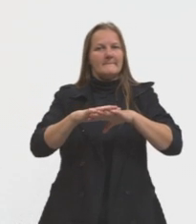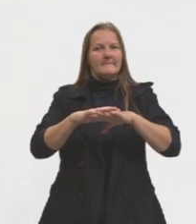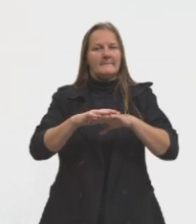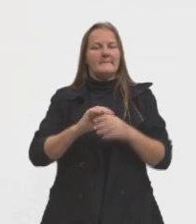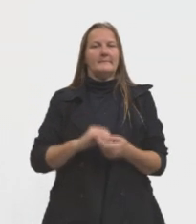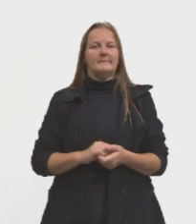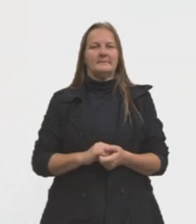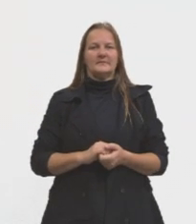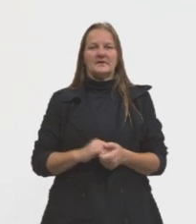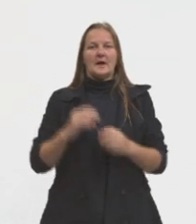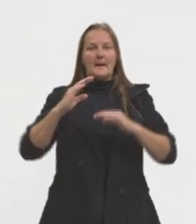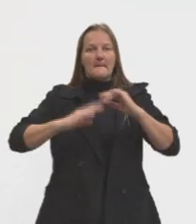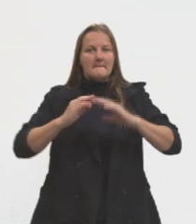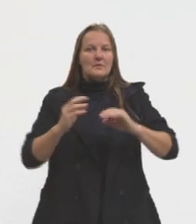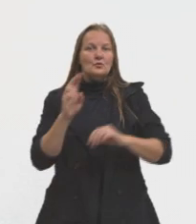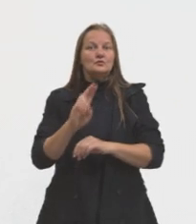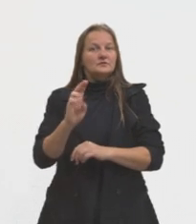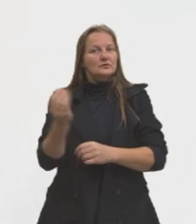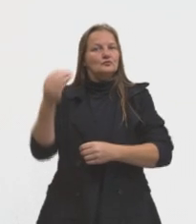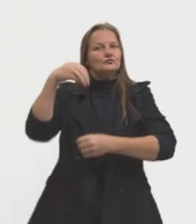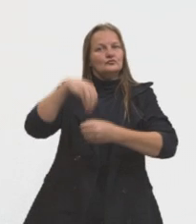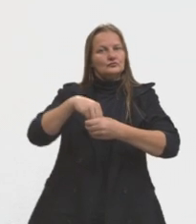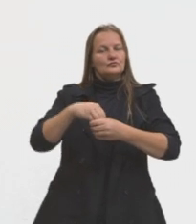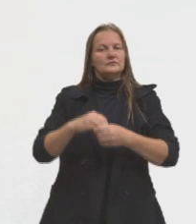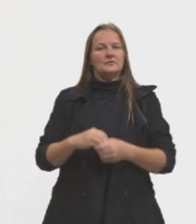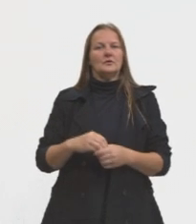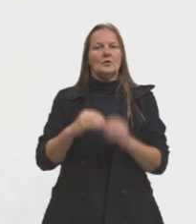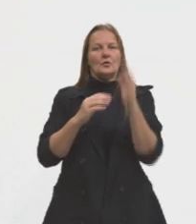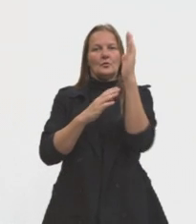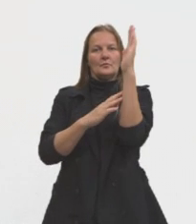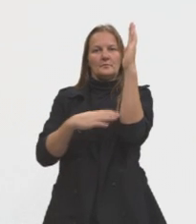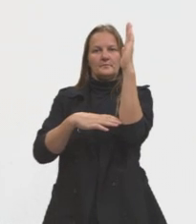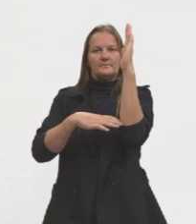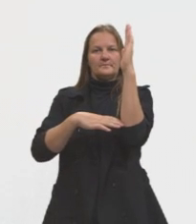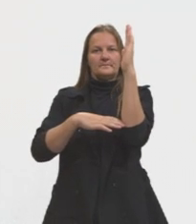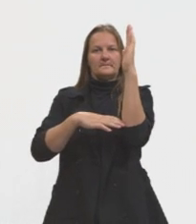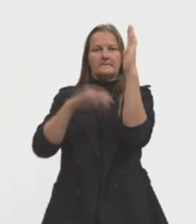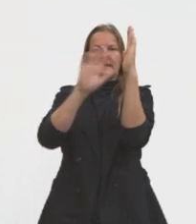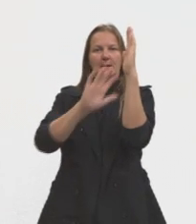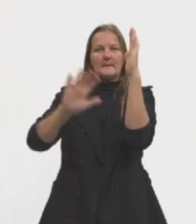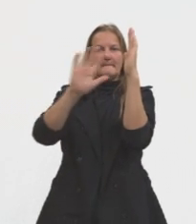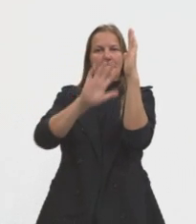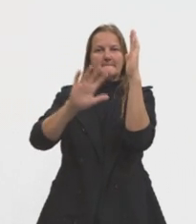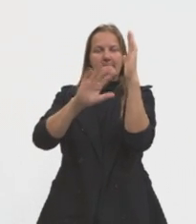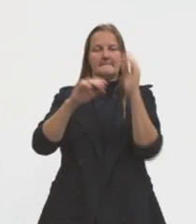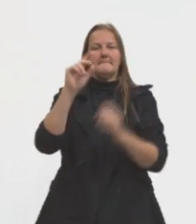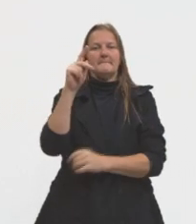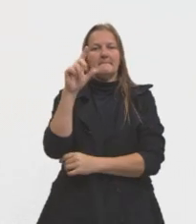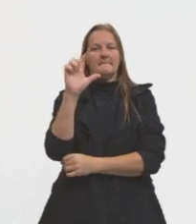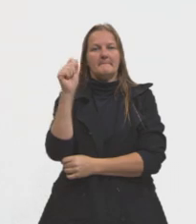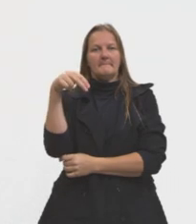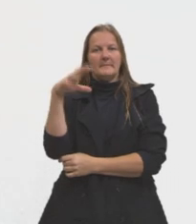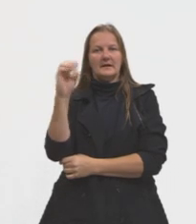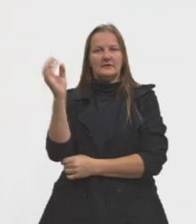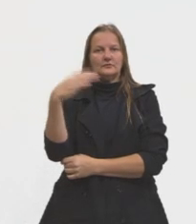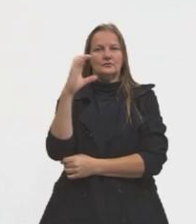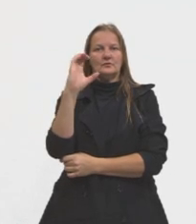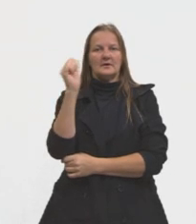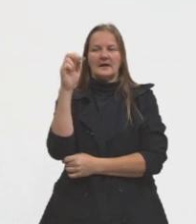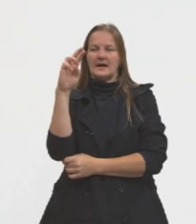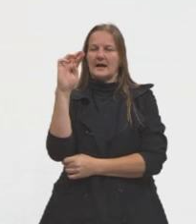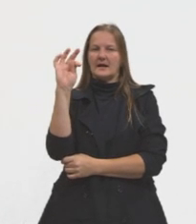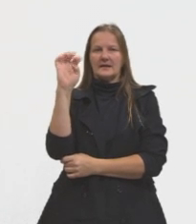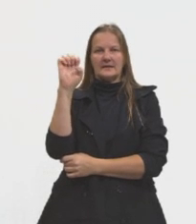cartografia, que no caso, então, seria o plano cartesiano. O estudo de funções começa na ideia de plano cartesiano,